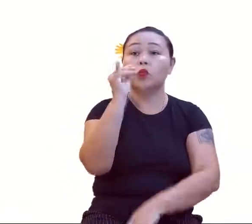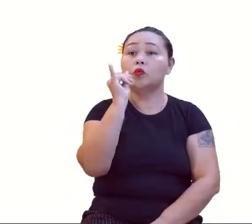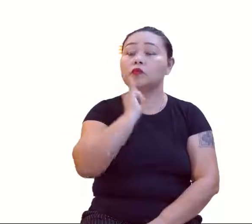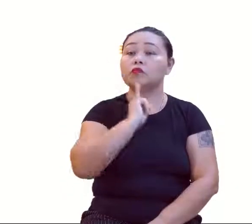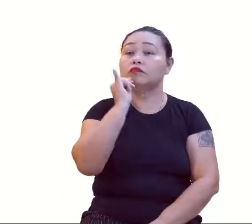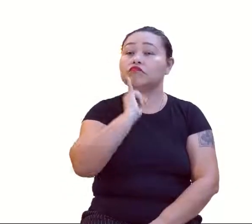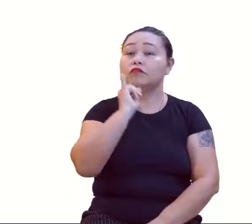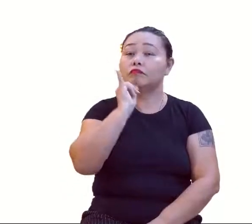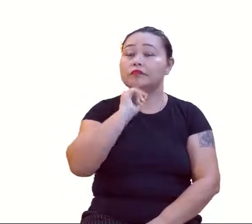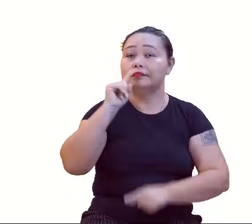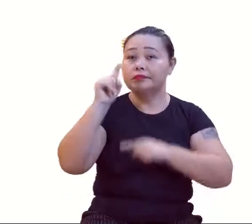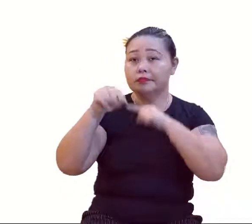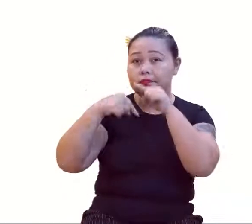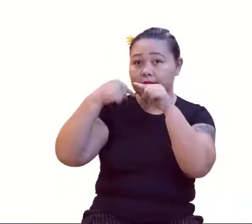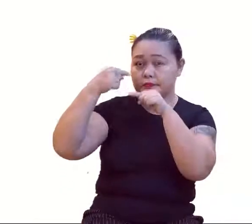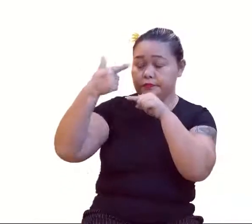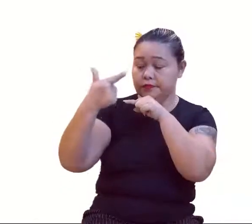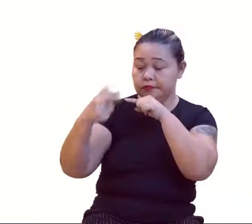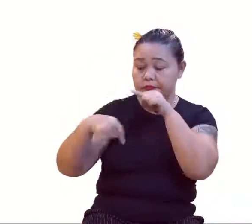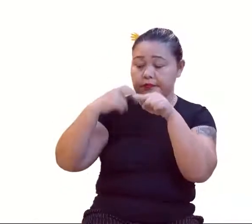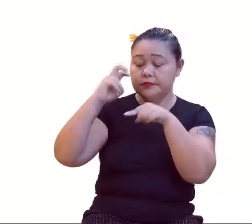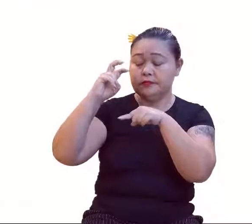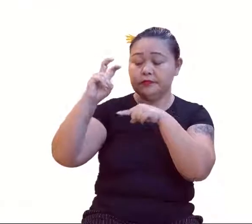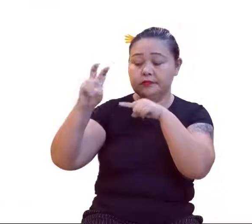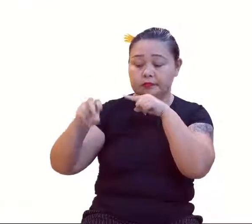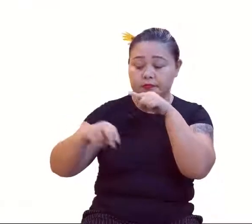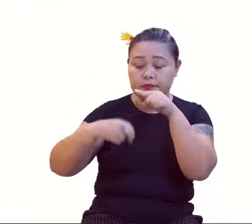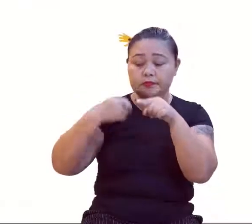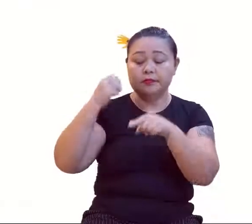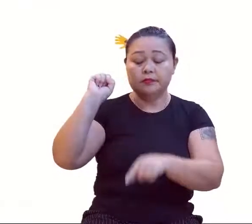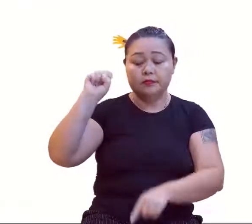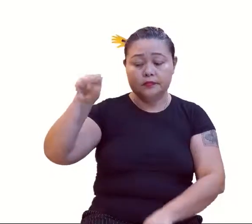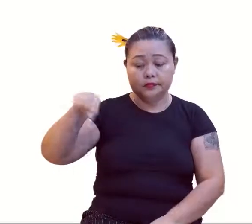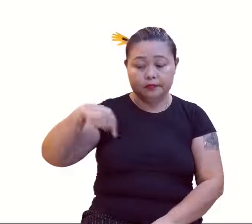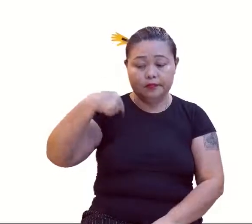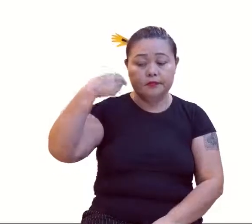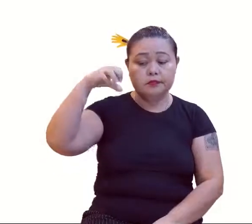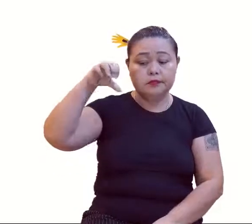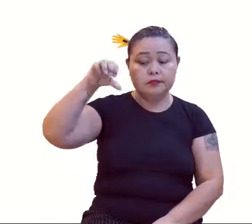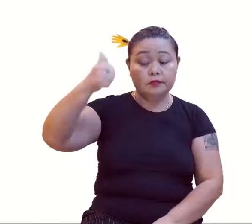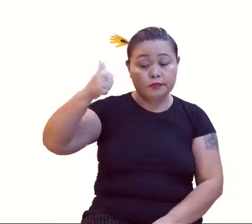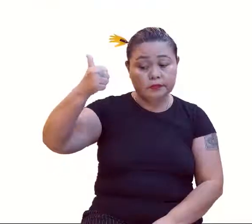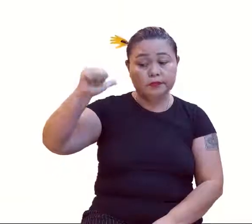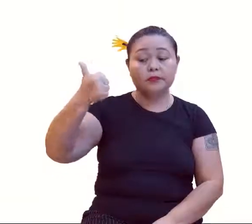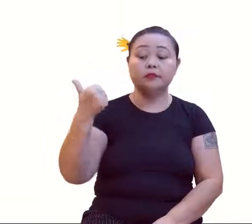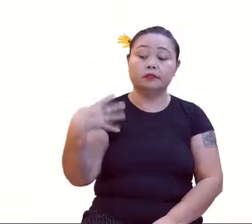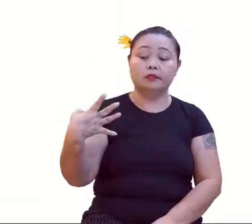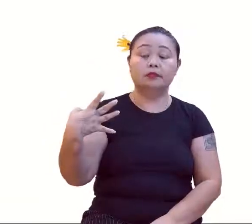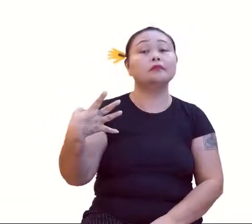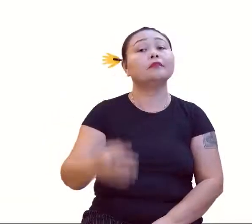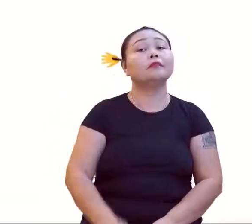montar a sequência aqui, né? 2, 5, 8, 11 e 14.